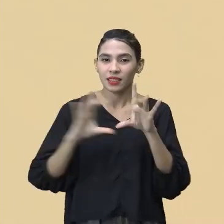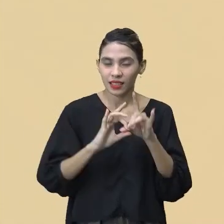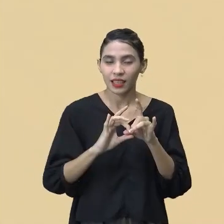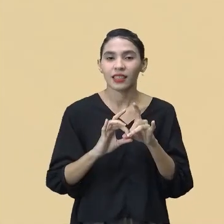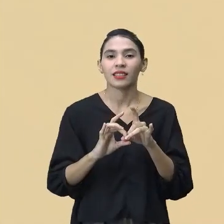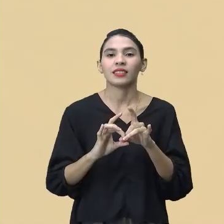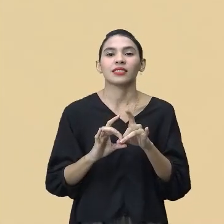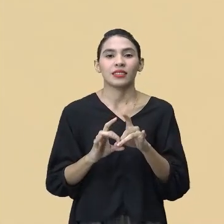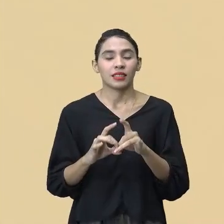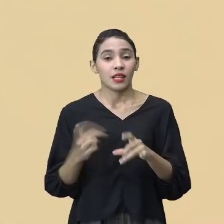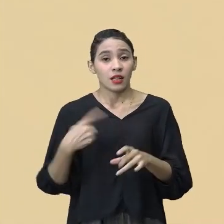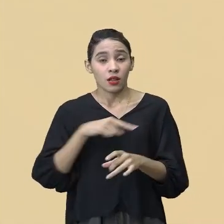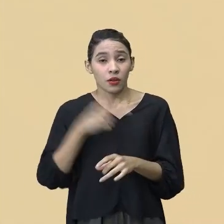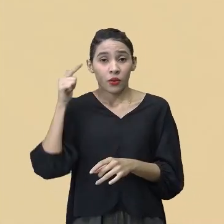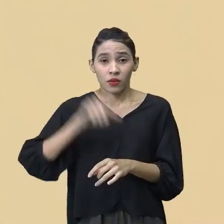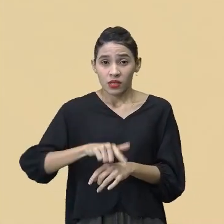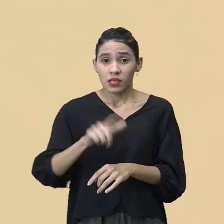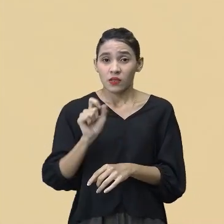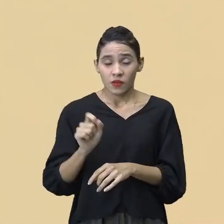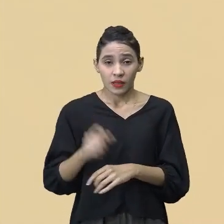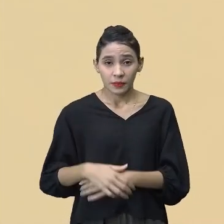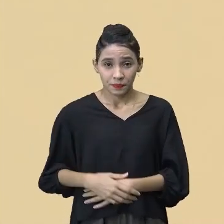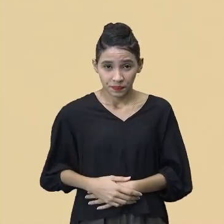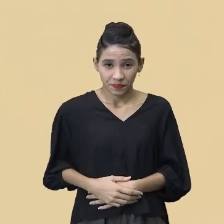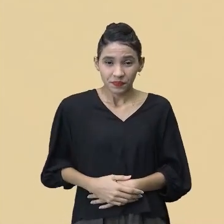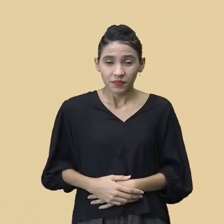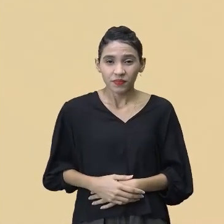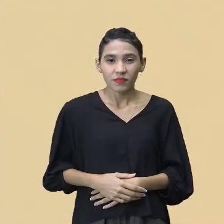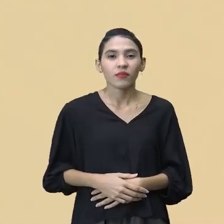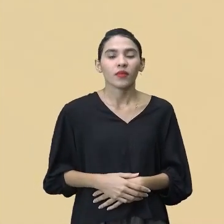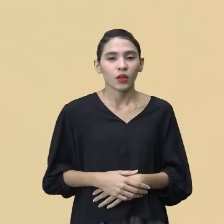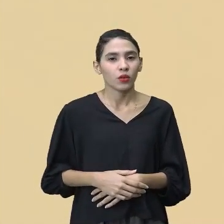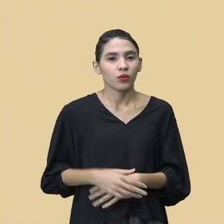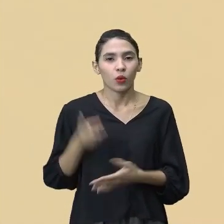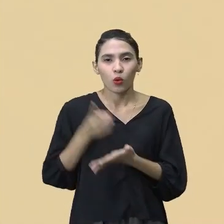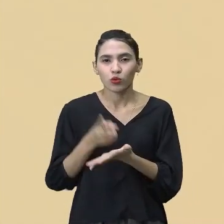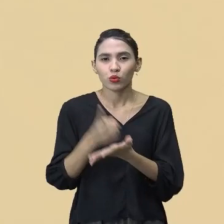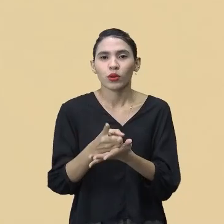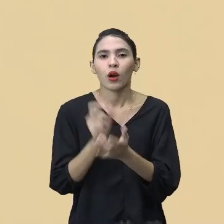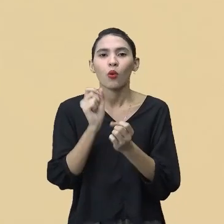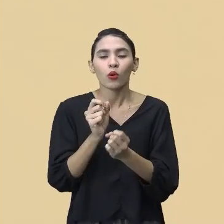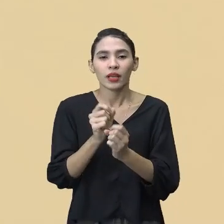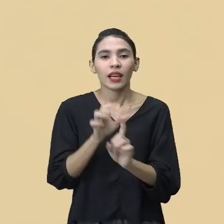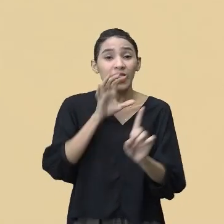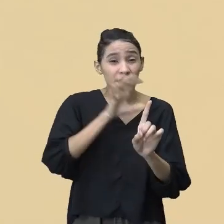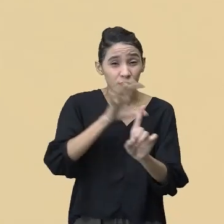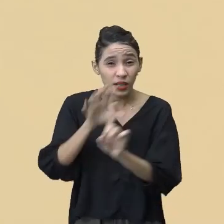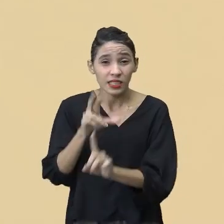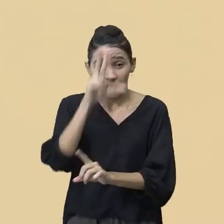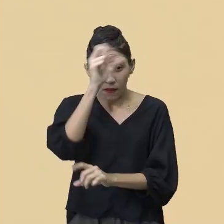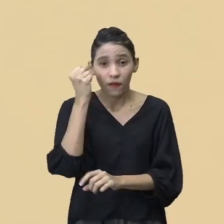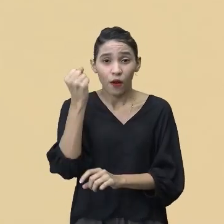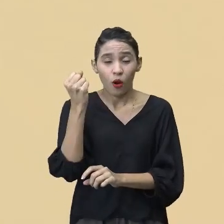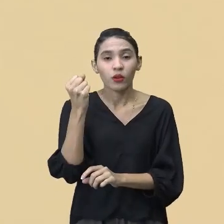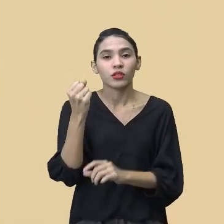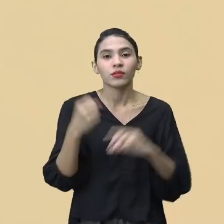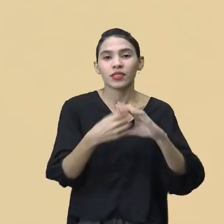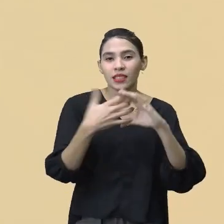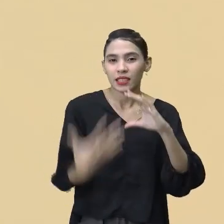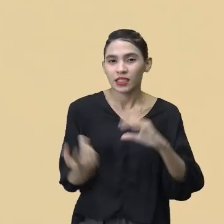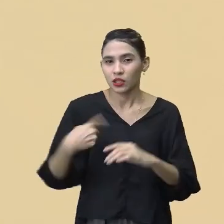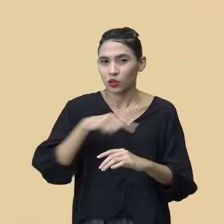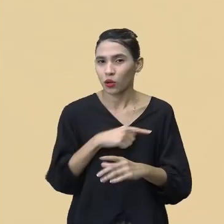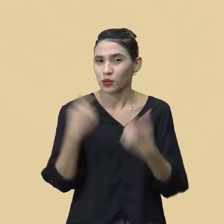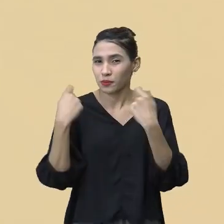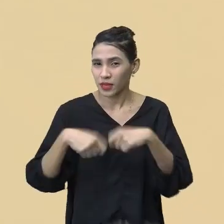ela, pra que a gente consiga manter ela viva, tá bom? E esses elementos que a gente precisa pra